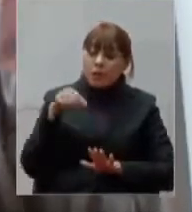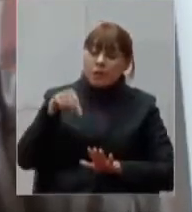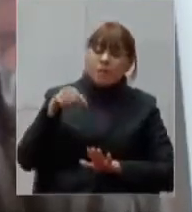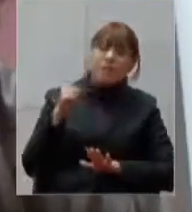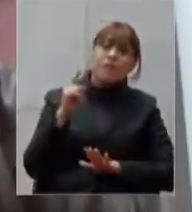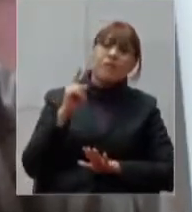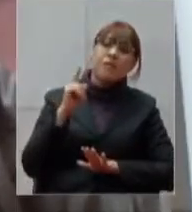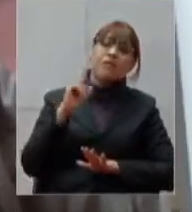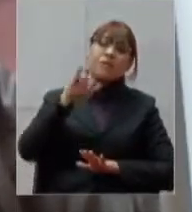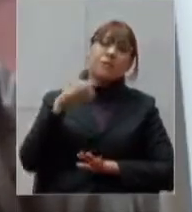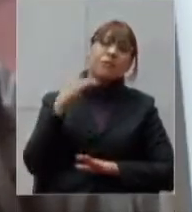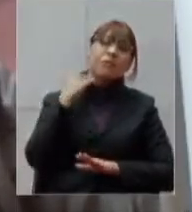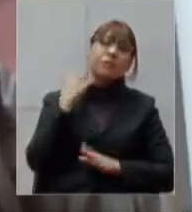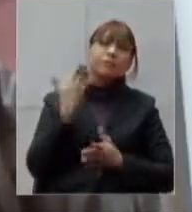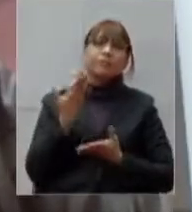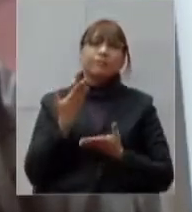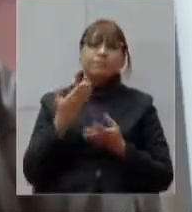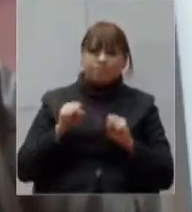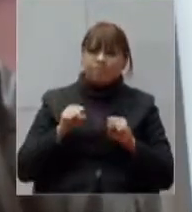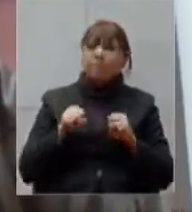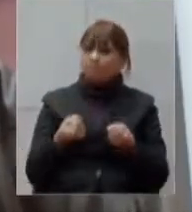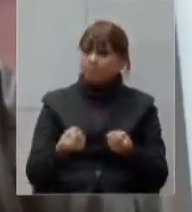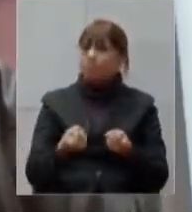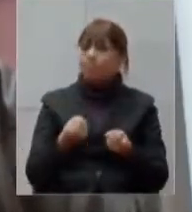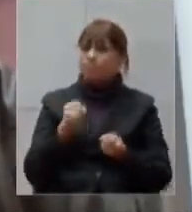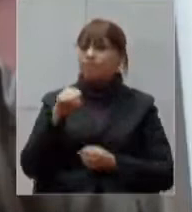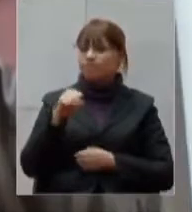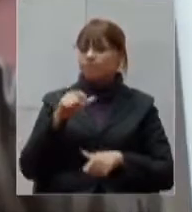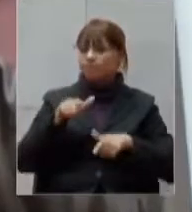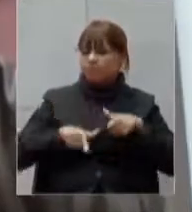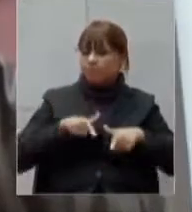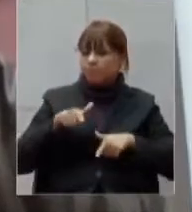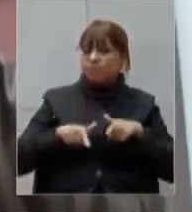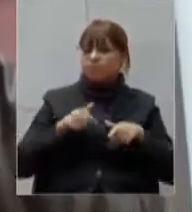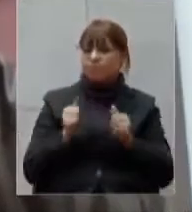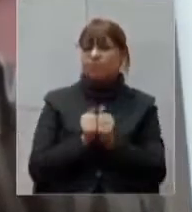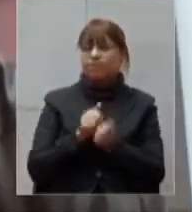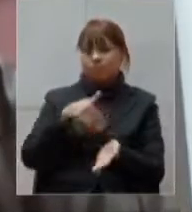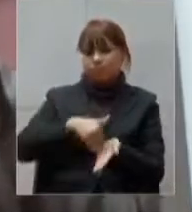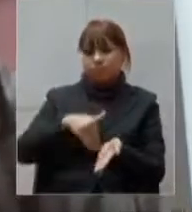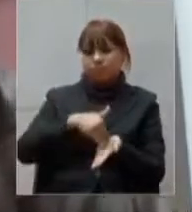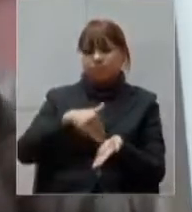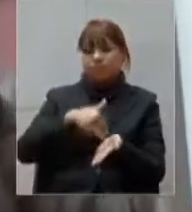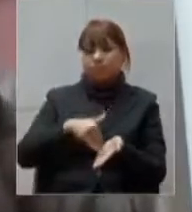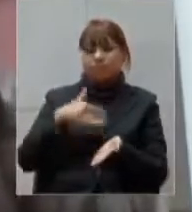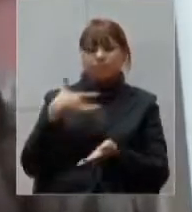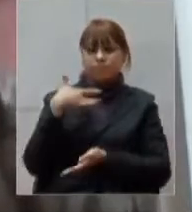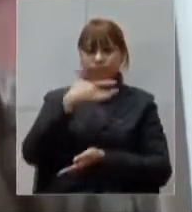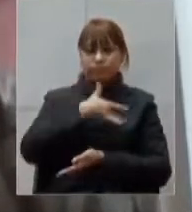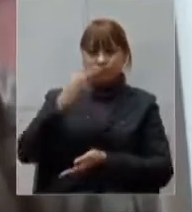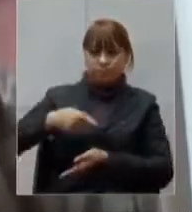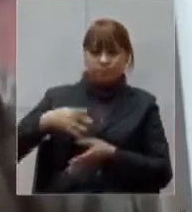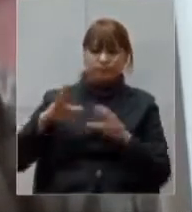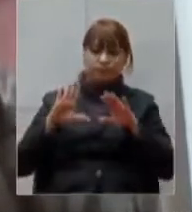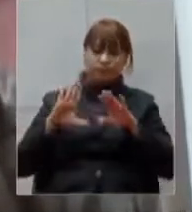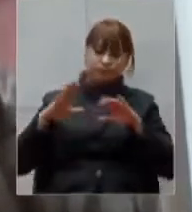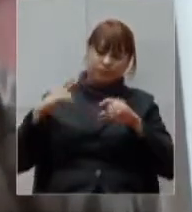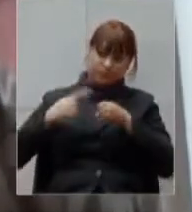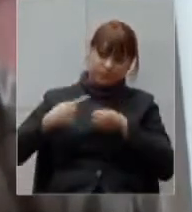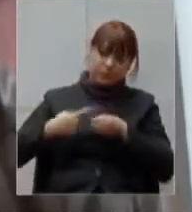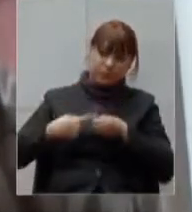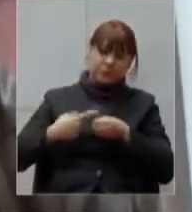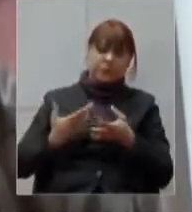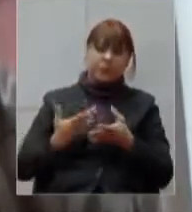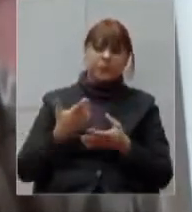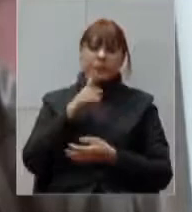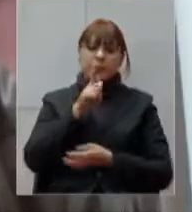esforço bastante significativo do trabalho da Secretaria de Saúde local, conseguimos, de alguma forma, ir